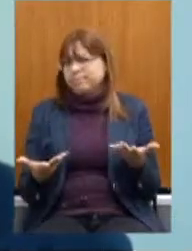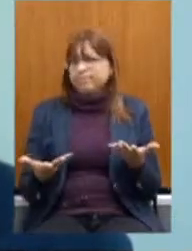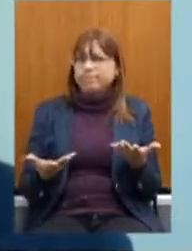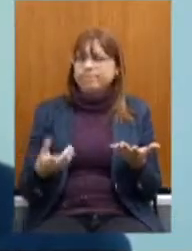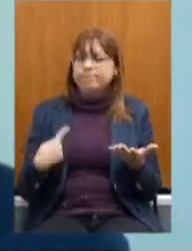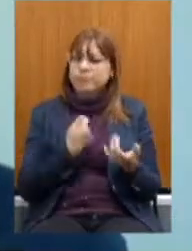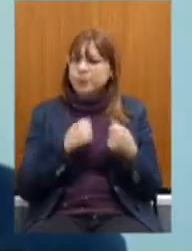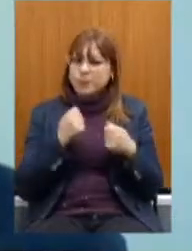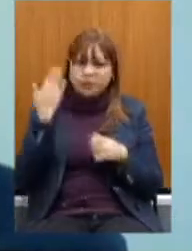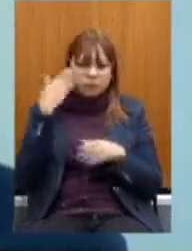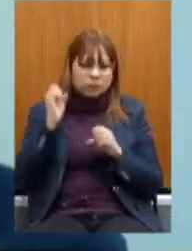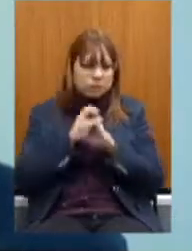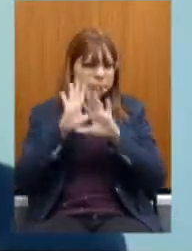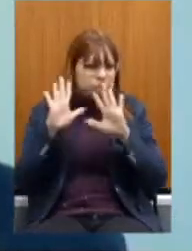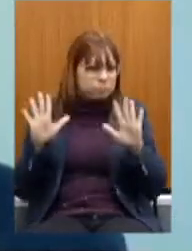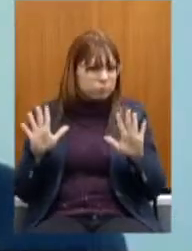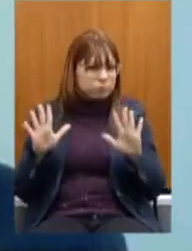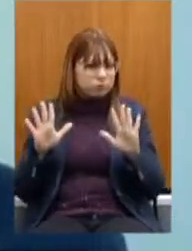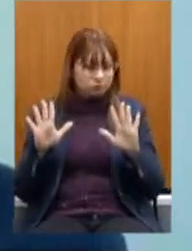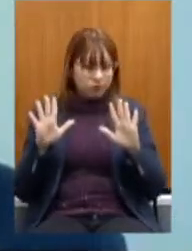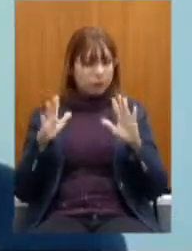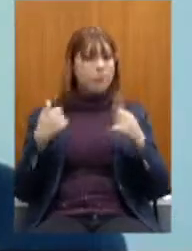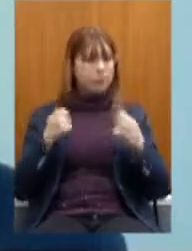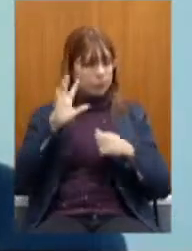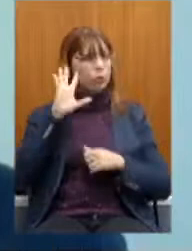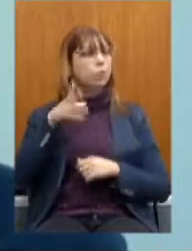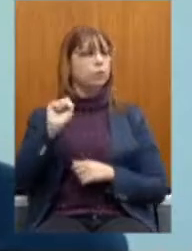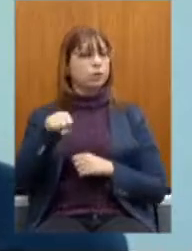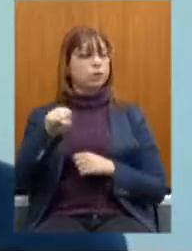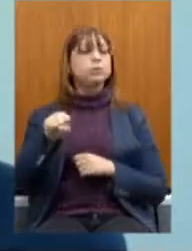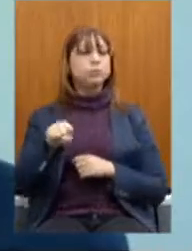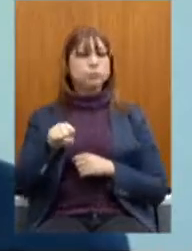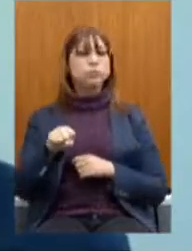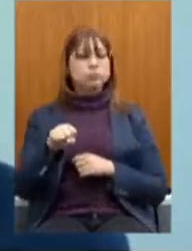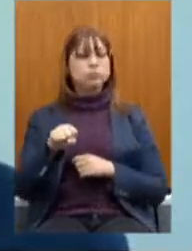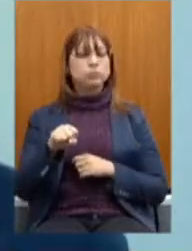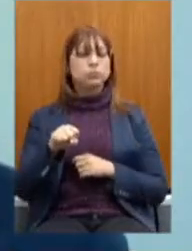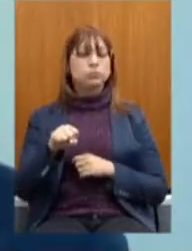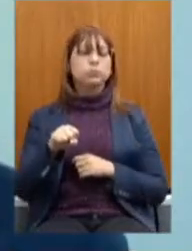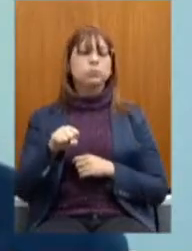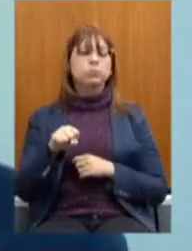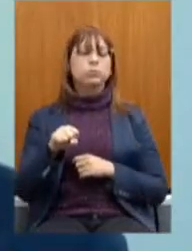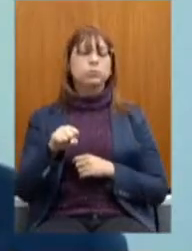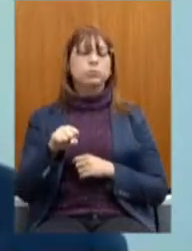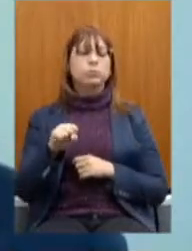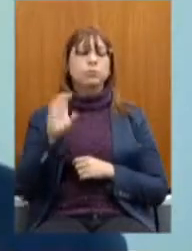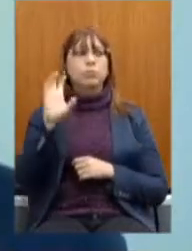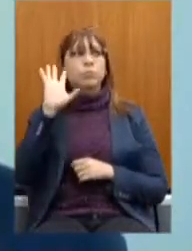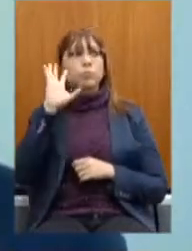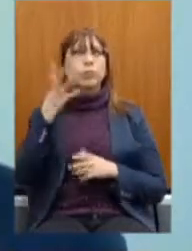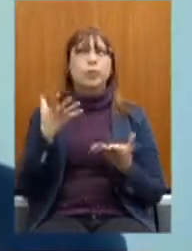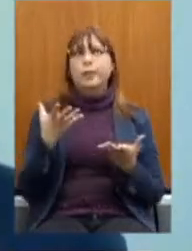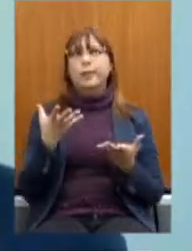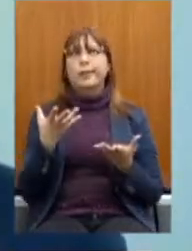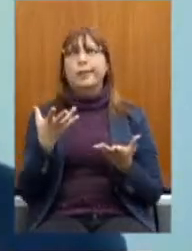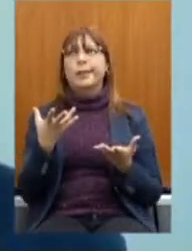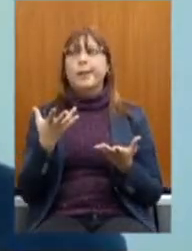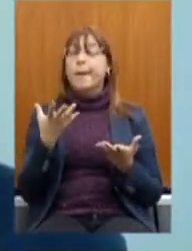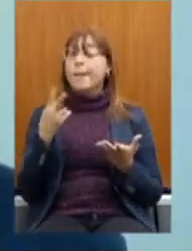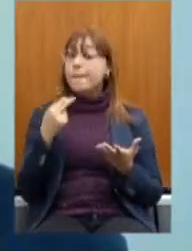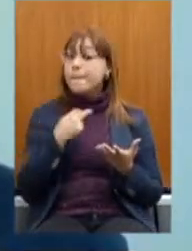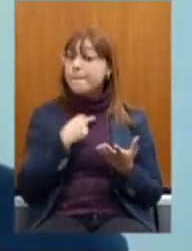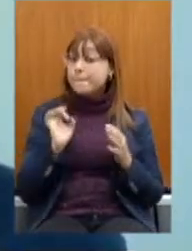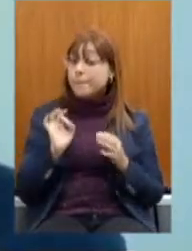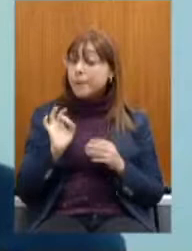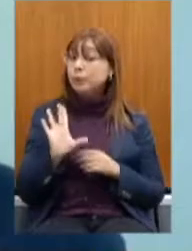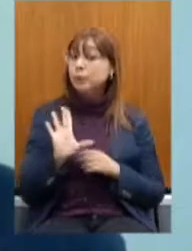tem que buscar Um entendimento De que Soluções Tem que haver Sim E que As soluções Elas não podem partir Único e exclusivamente